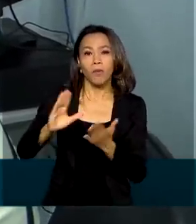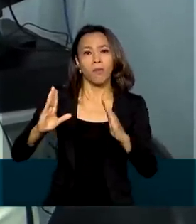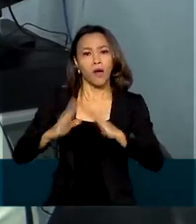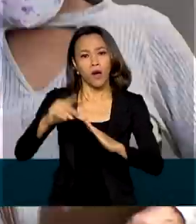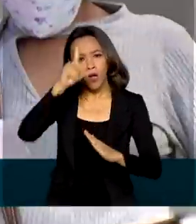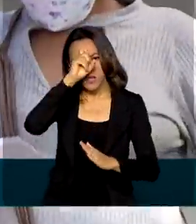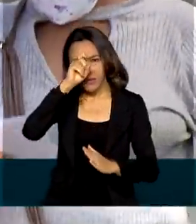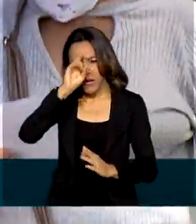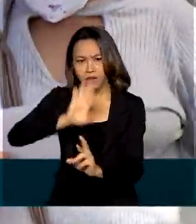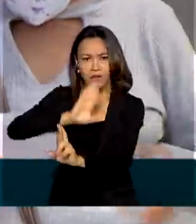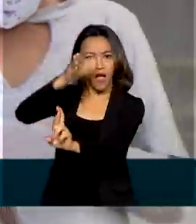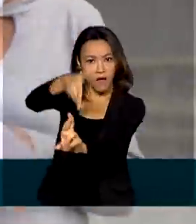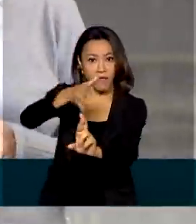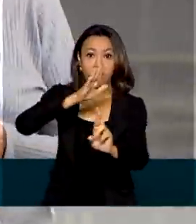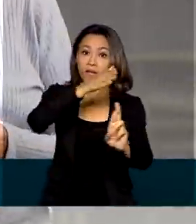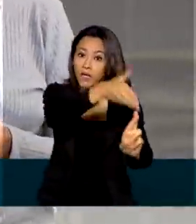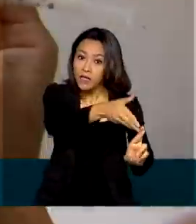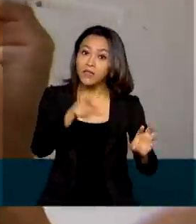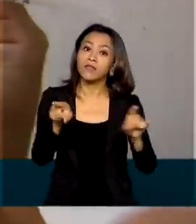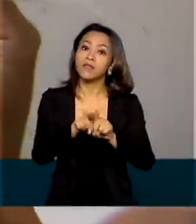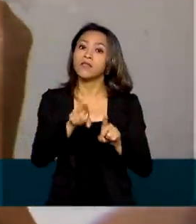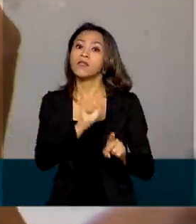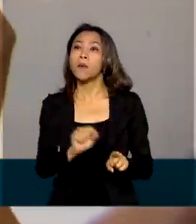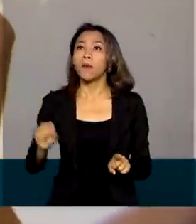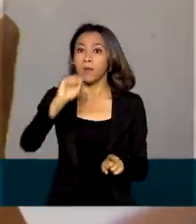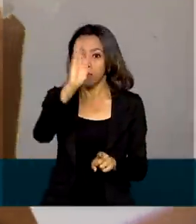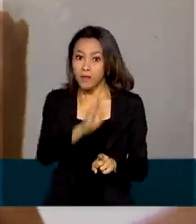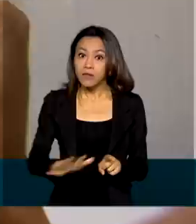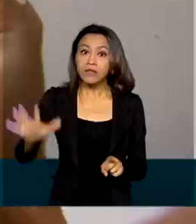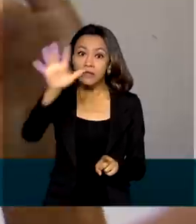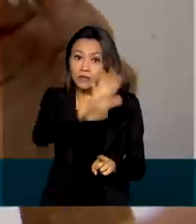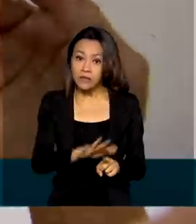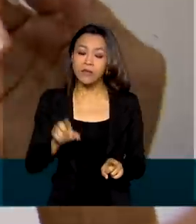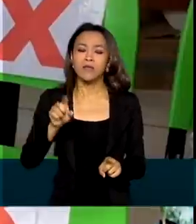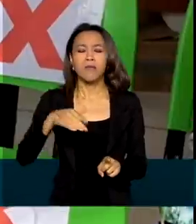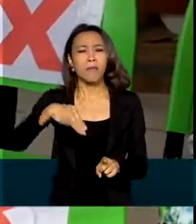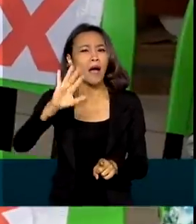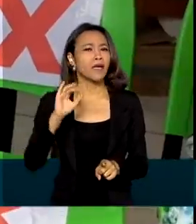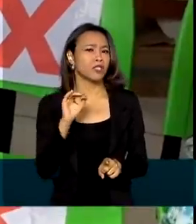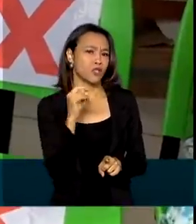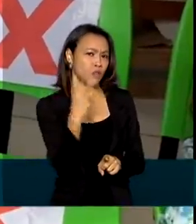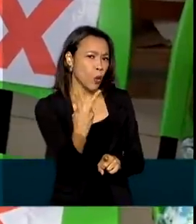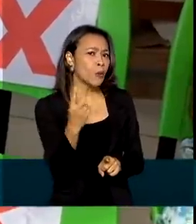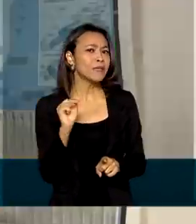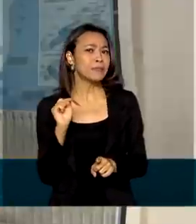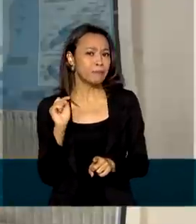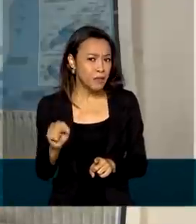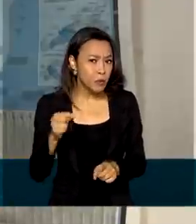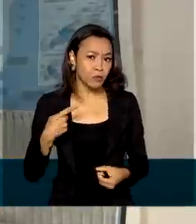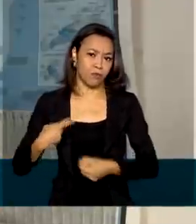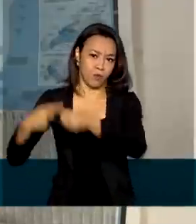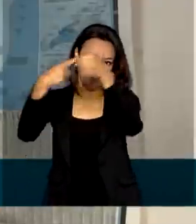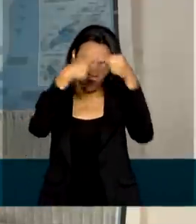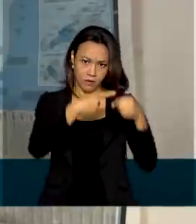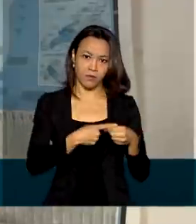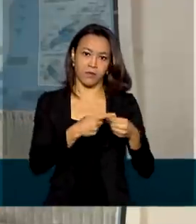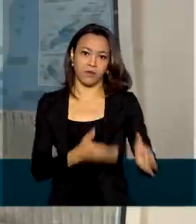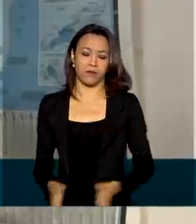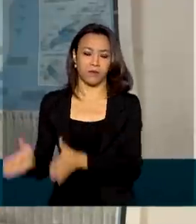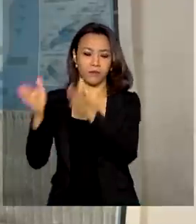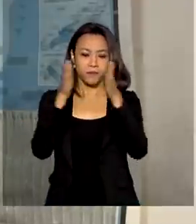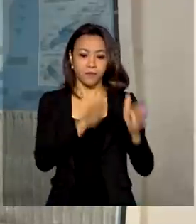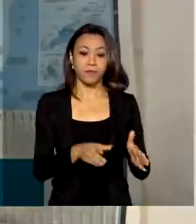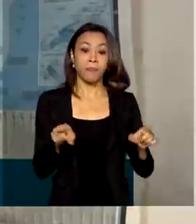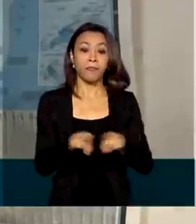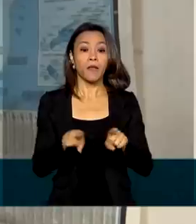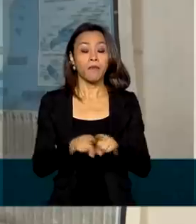e centros de atendimento para o enfrentamento da covid-19 de mais de 2 mil municípios. E o Ministério da Saúde também